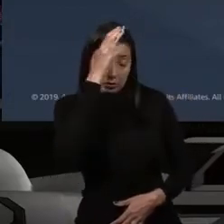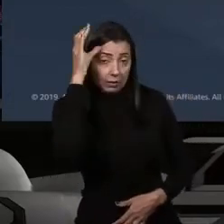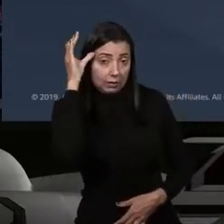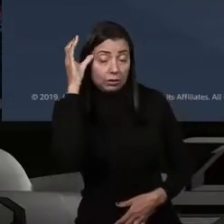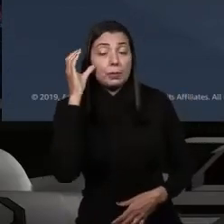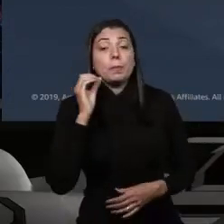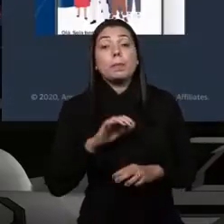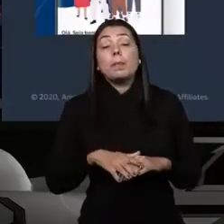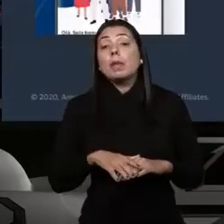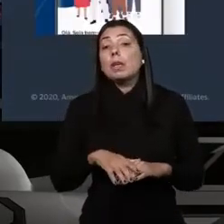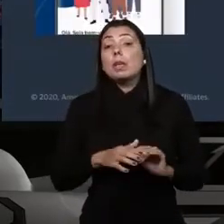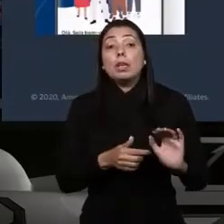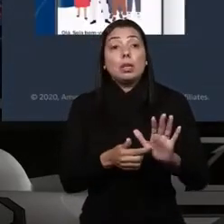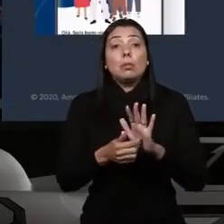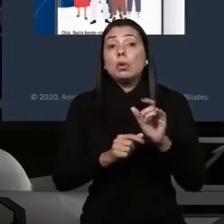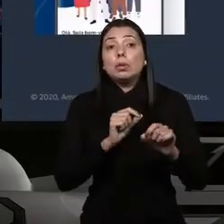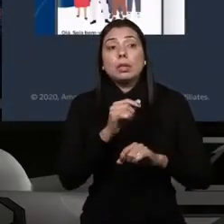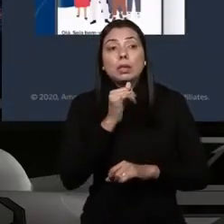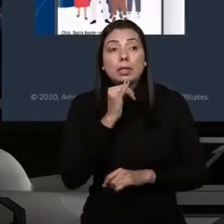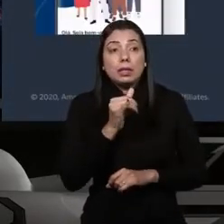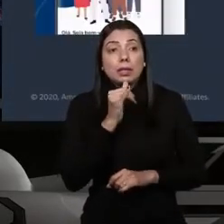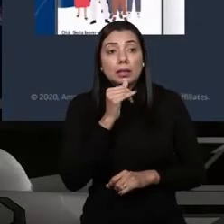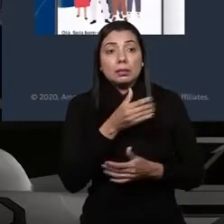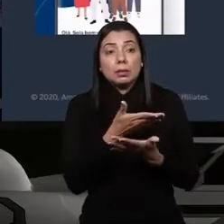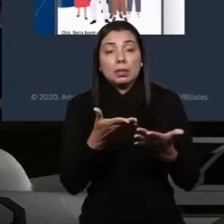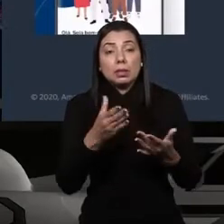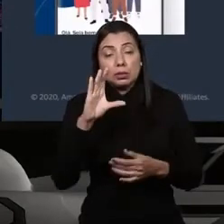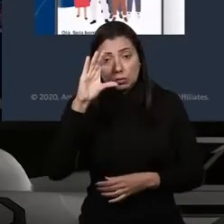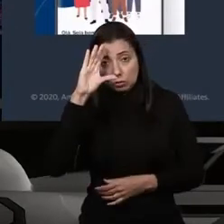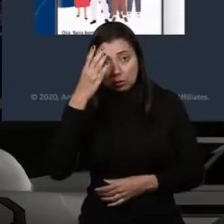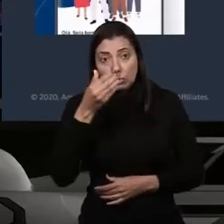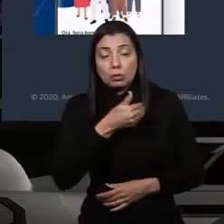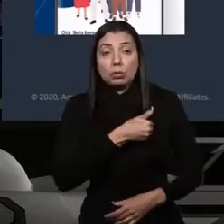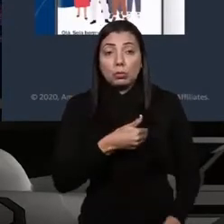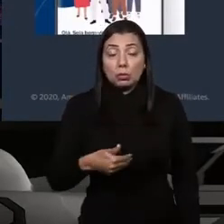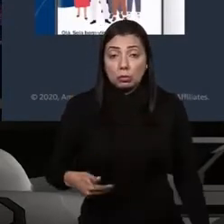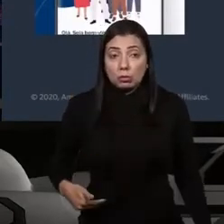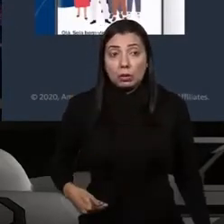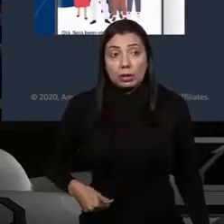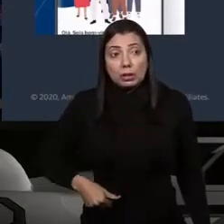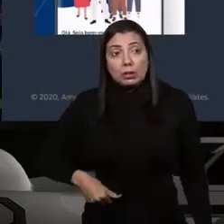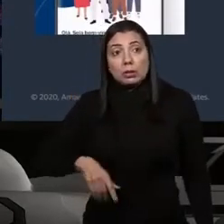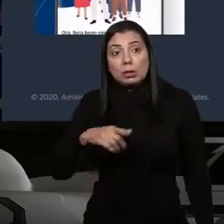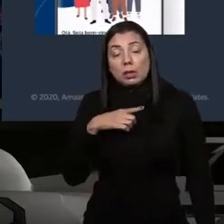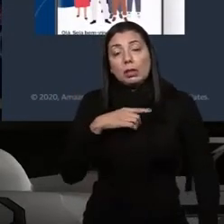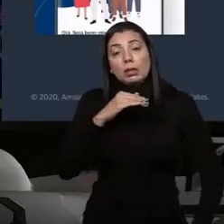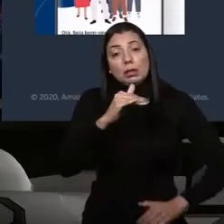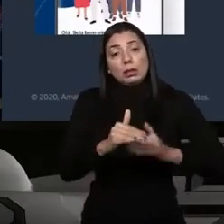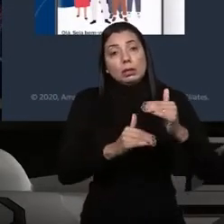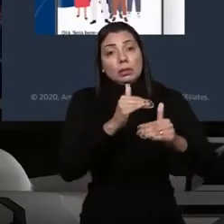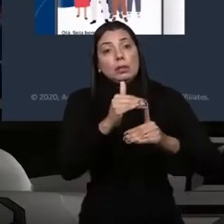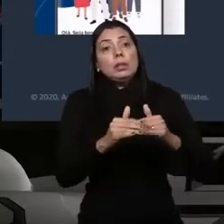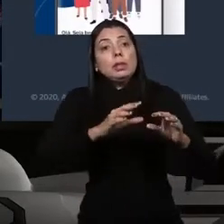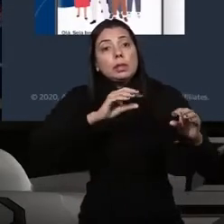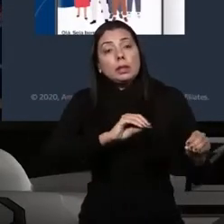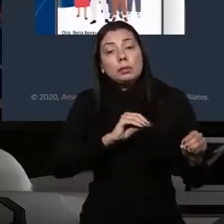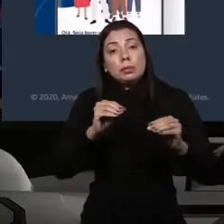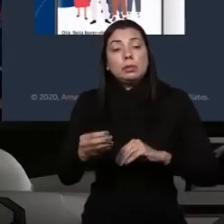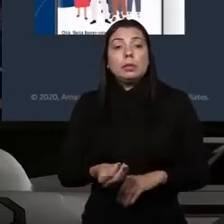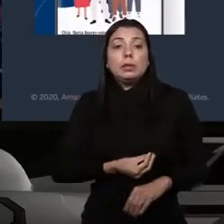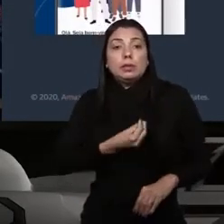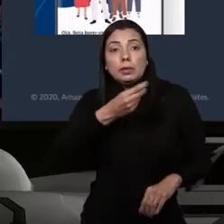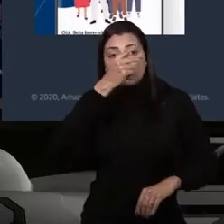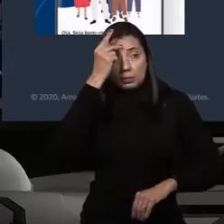E eu trago aqui exemplos de soluções que o governo realmente desenvolveu que mudam a vida do cidadão.